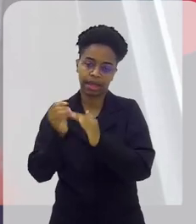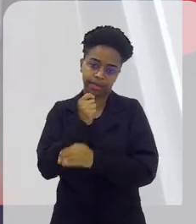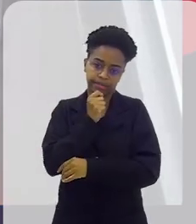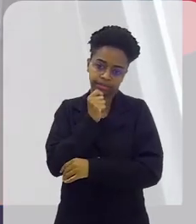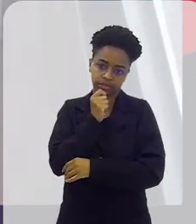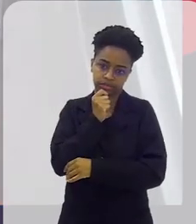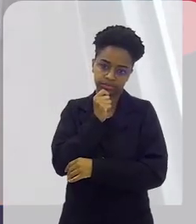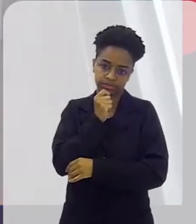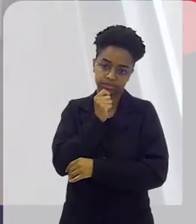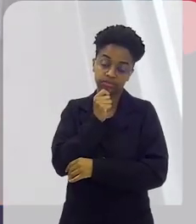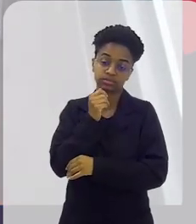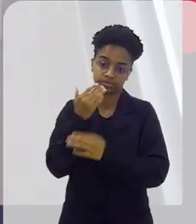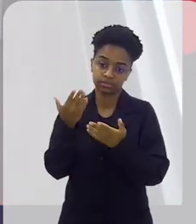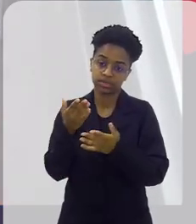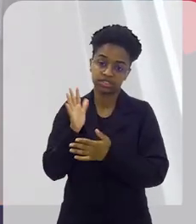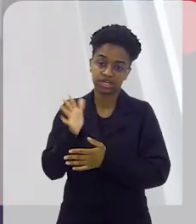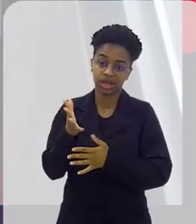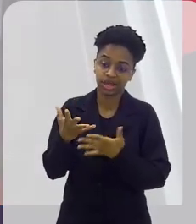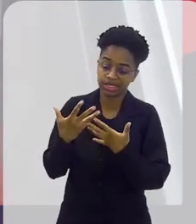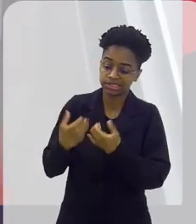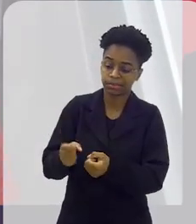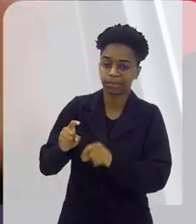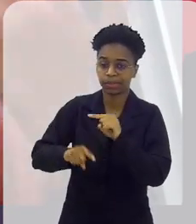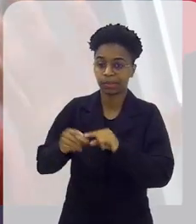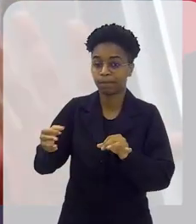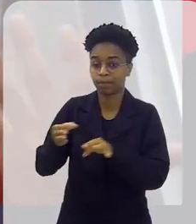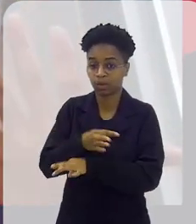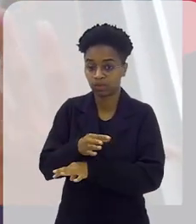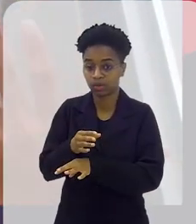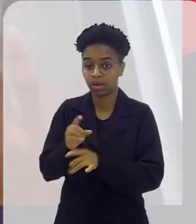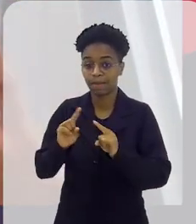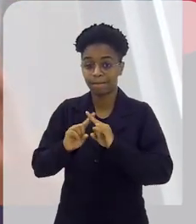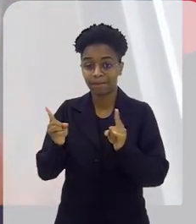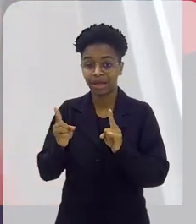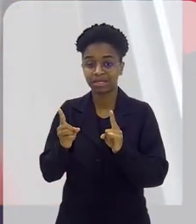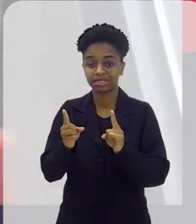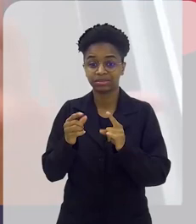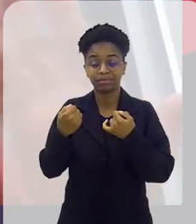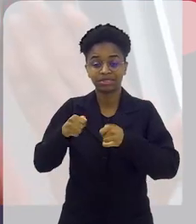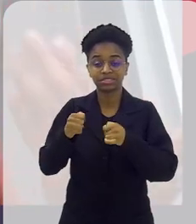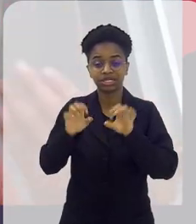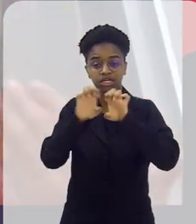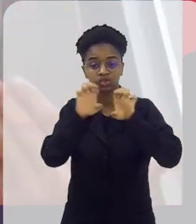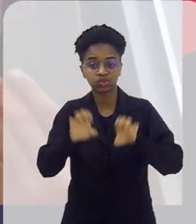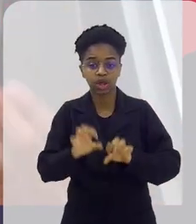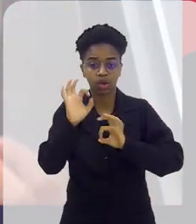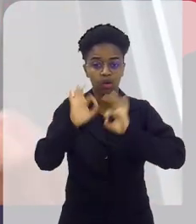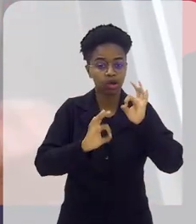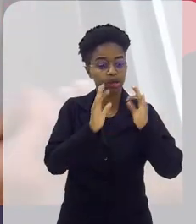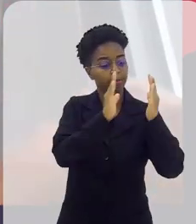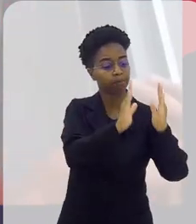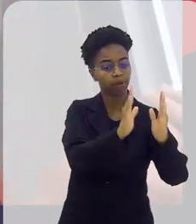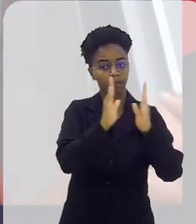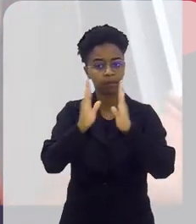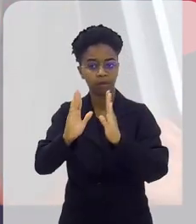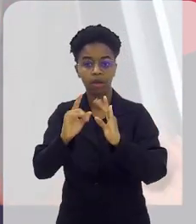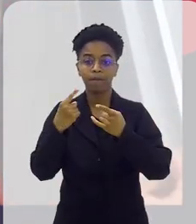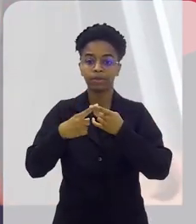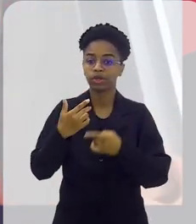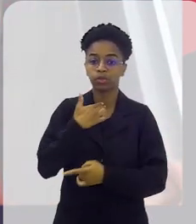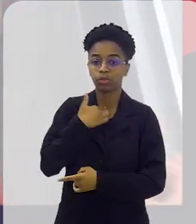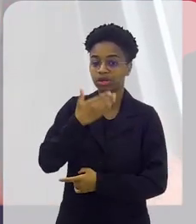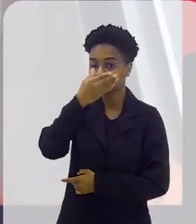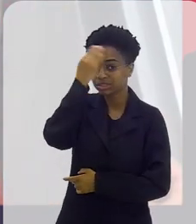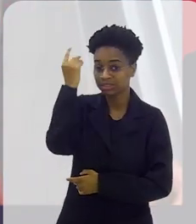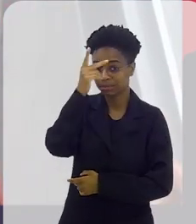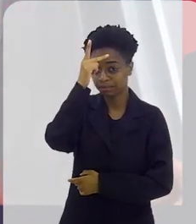que já recebe esse produto pronto. Para trás, precisa ser estruturado isso, até para não esquecer lá